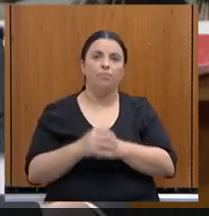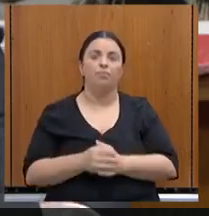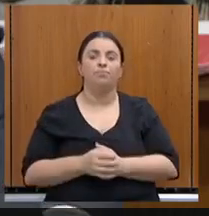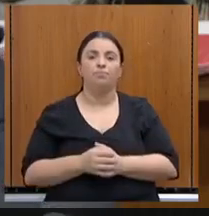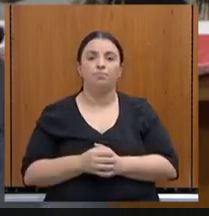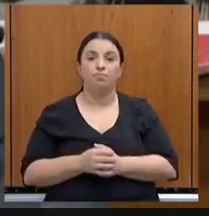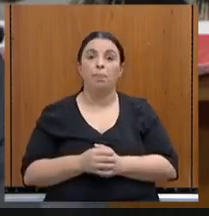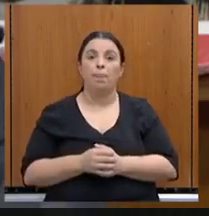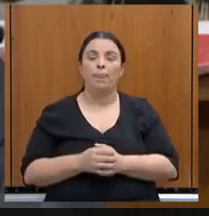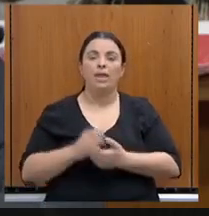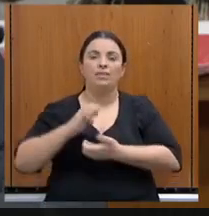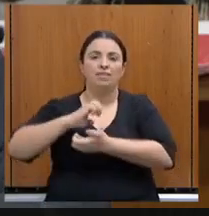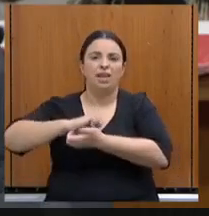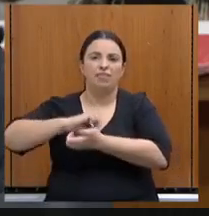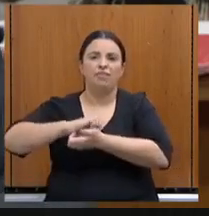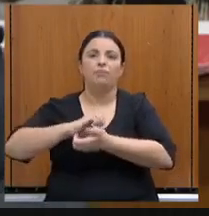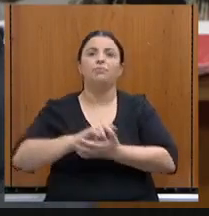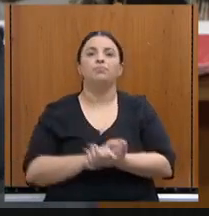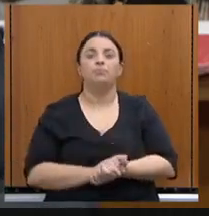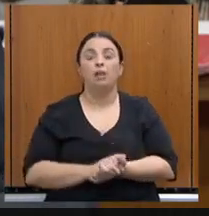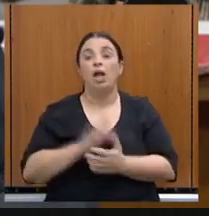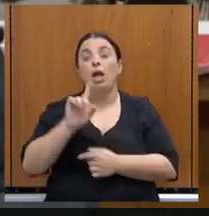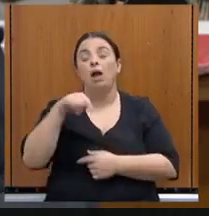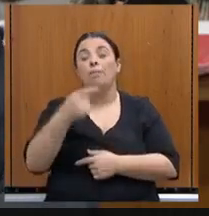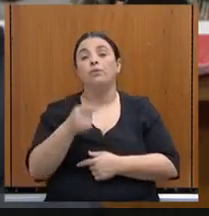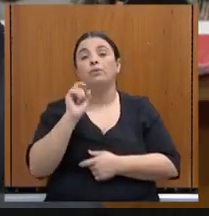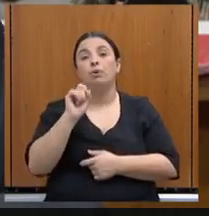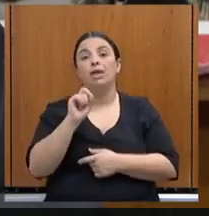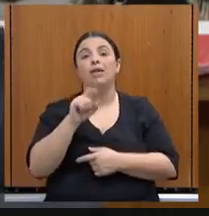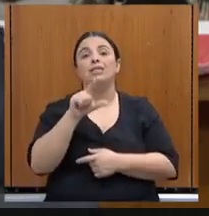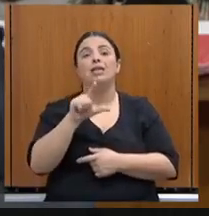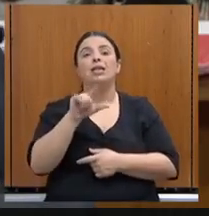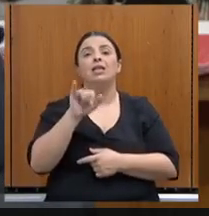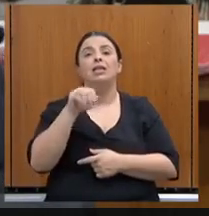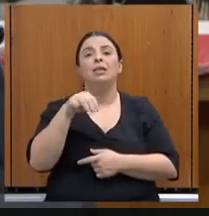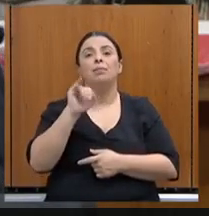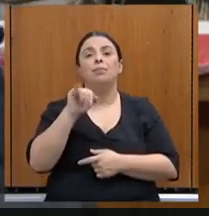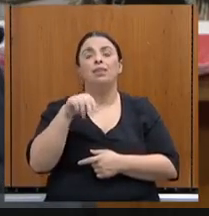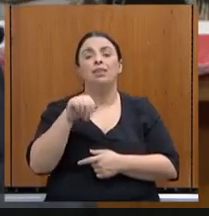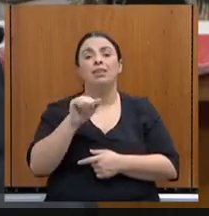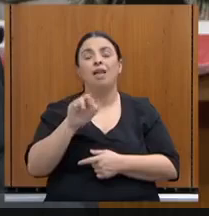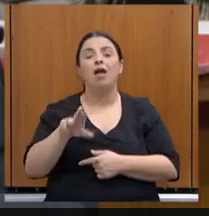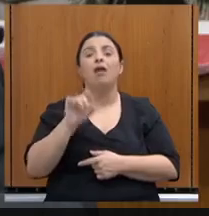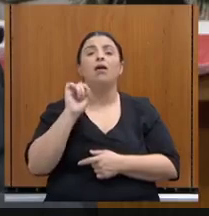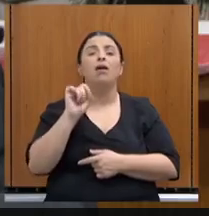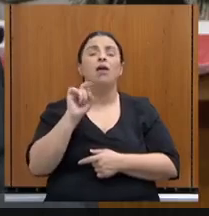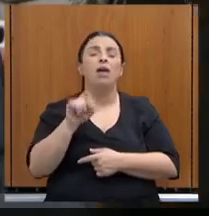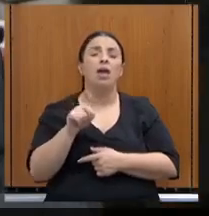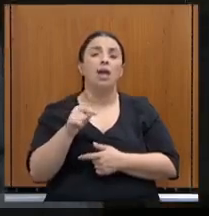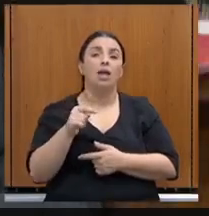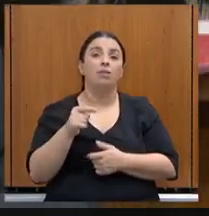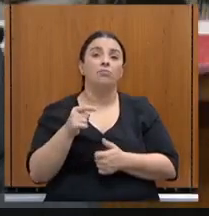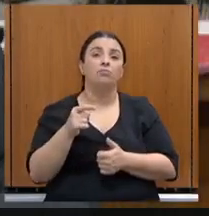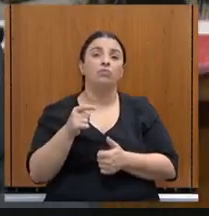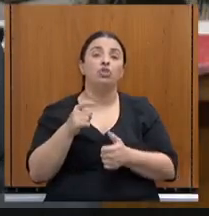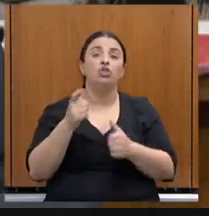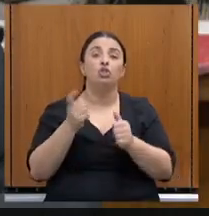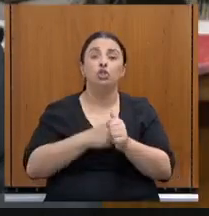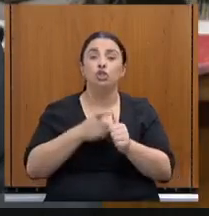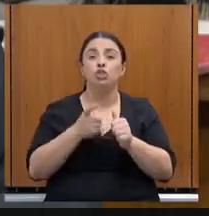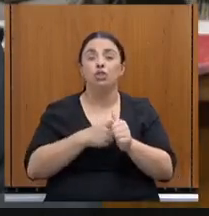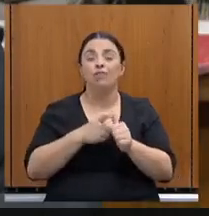A próxima é, essas liminares, elas são tratadas como inadimplência, ou seja, o não